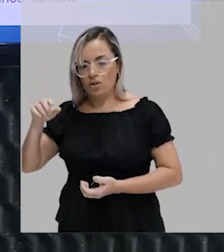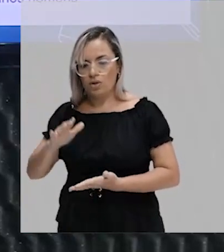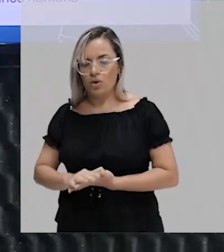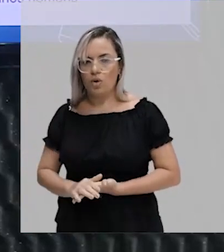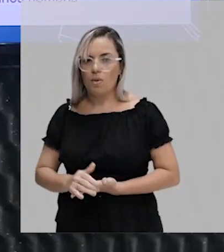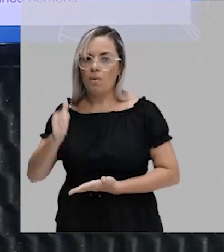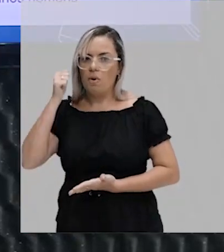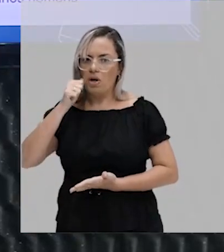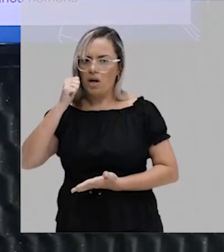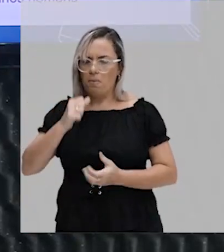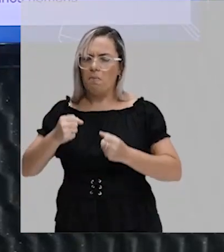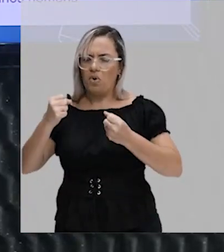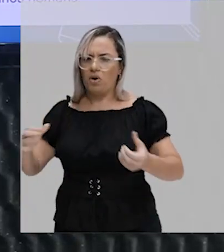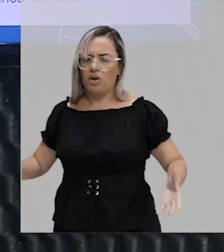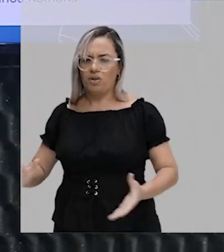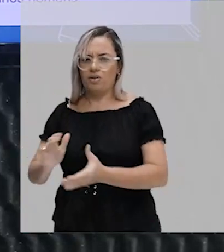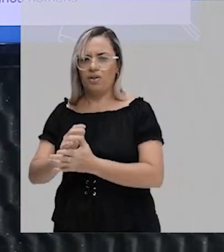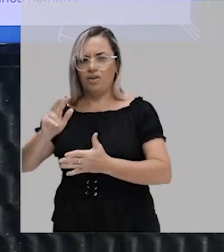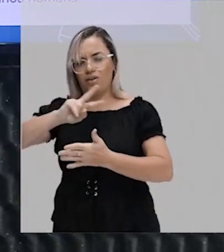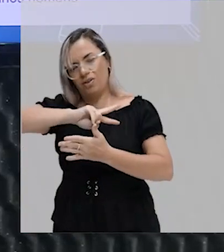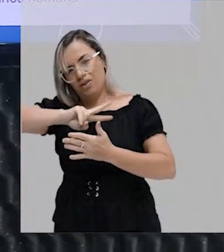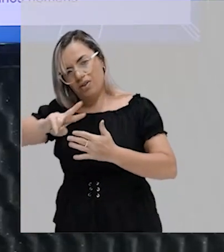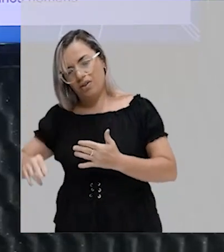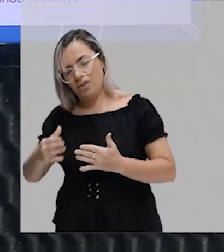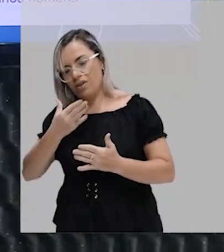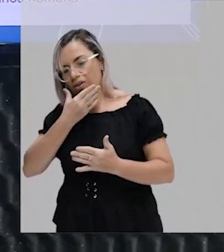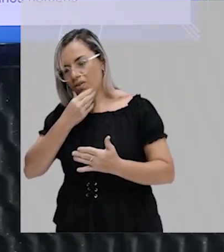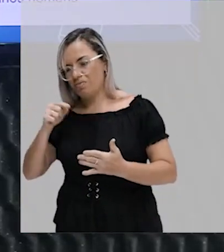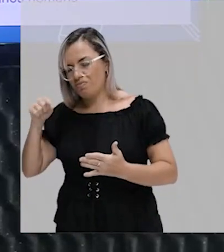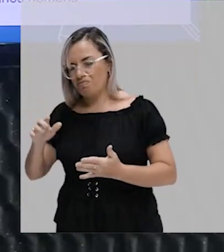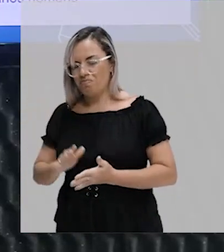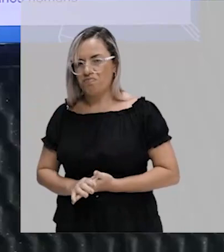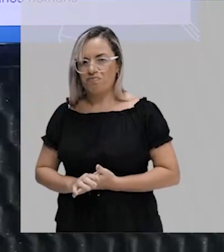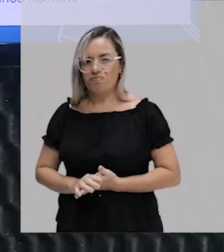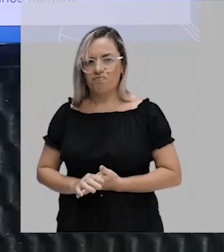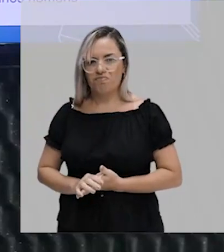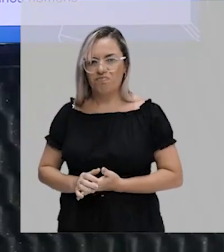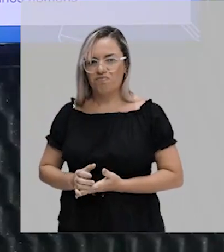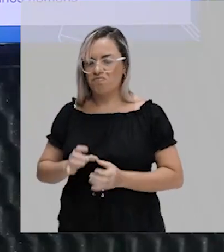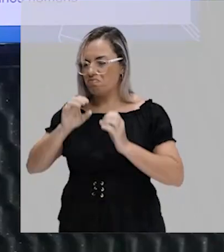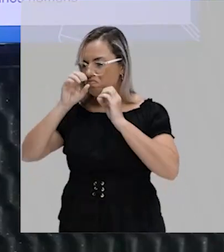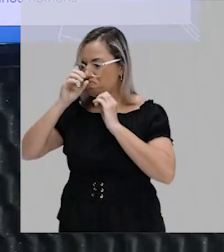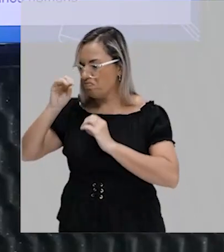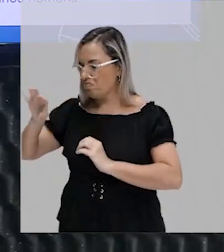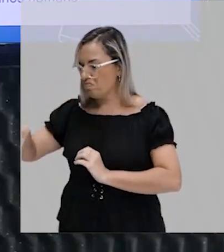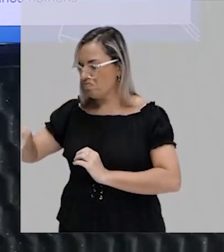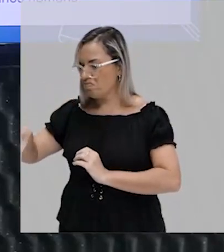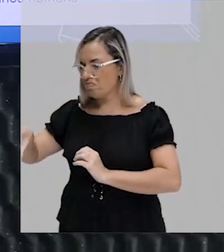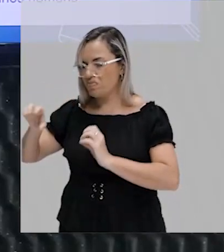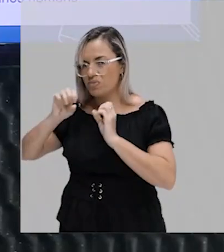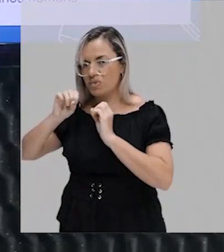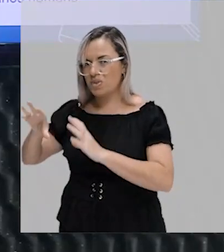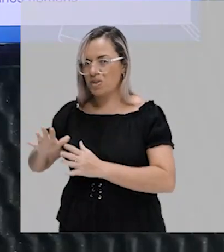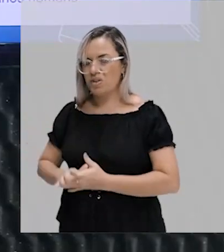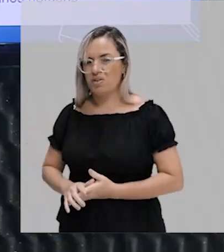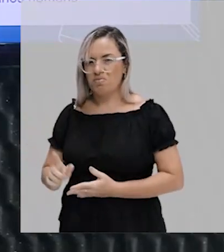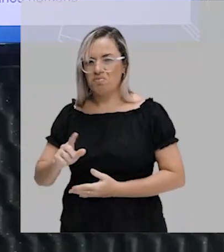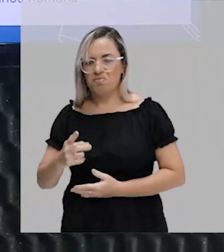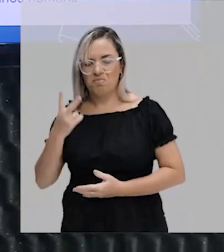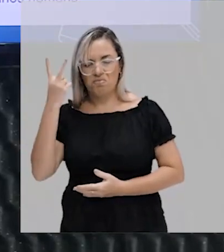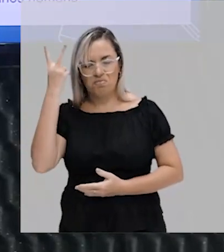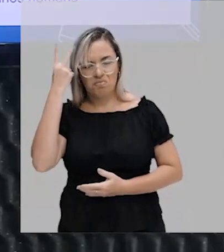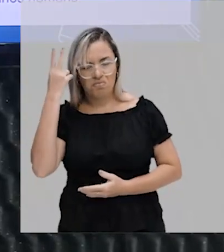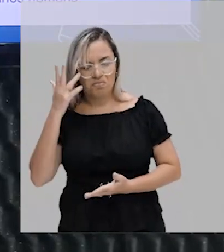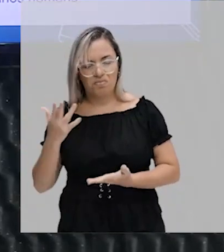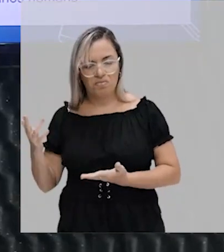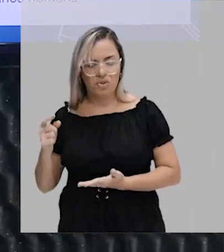casar com vários homens é uma visão muito mais incomum, portanto, muito menos comum, do que